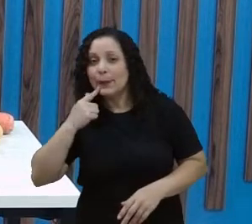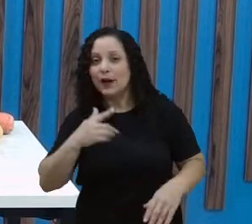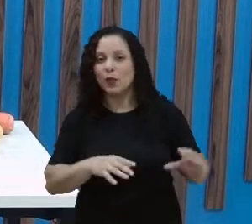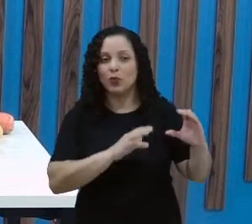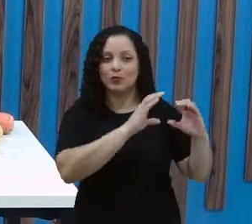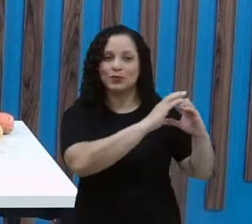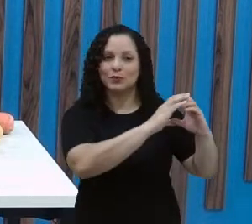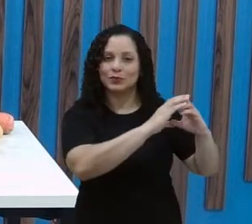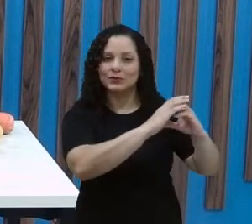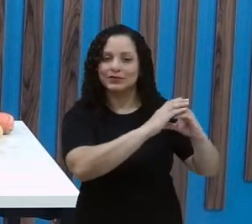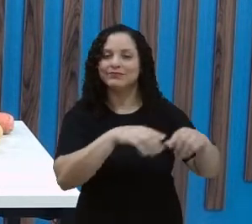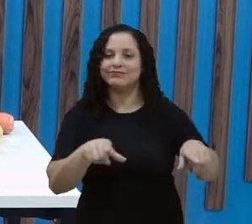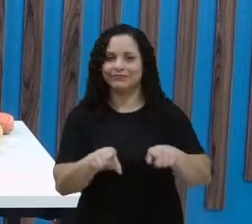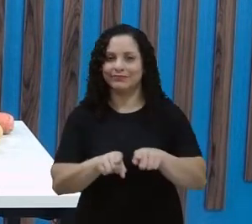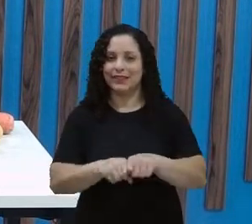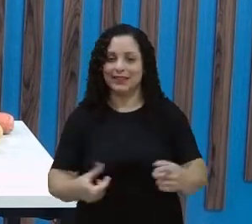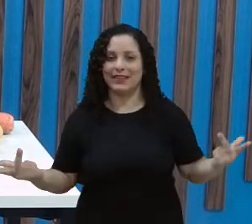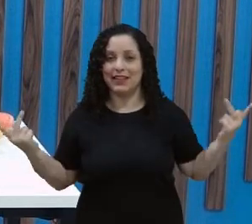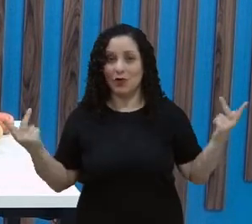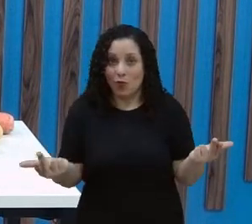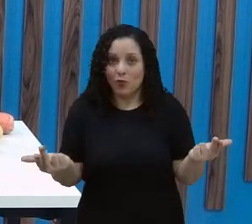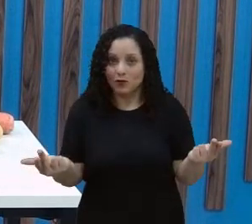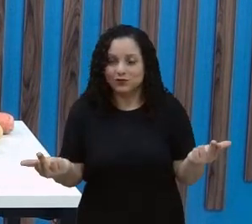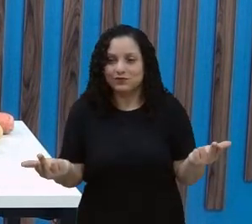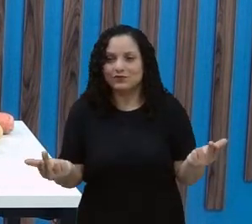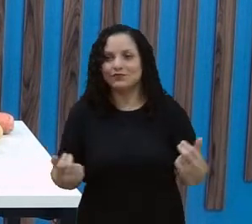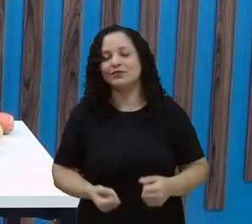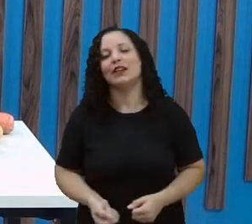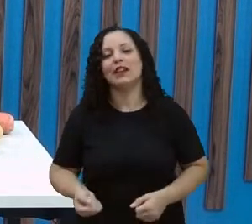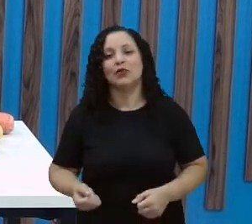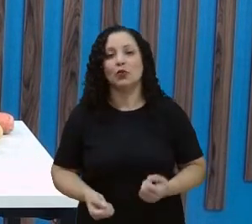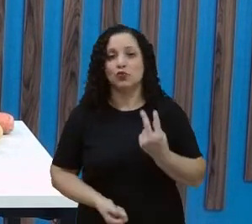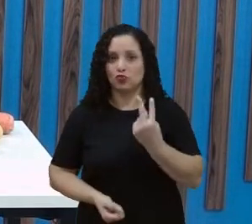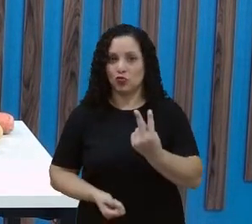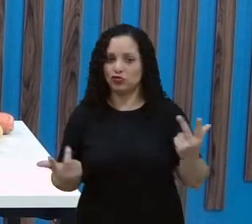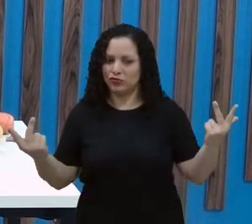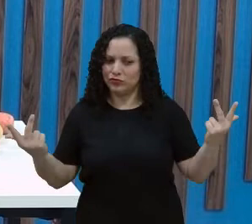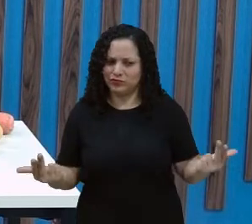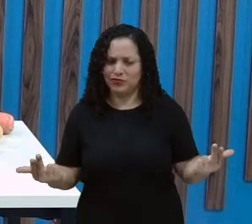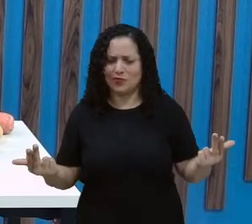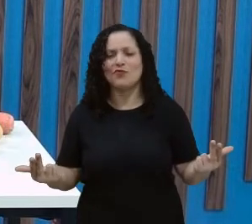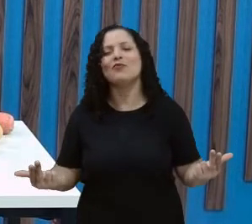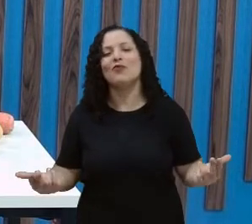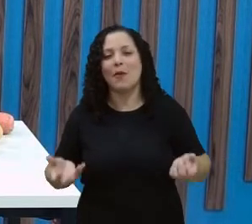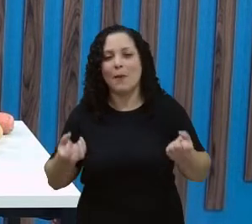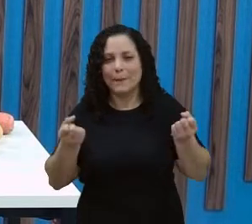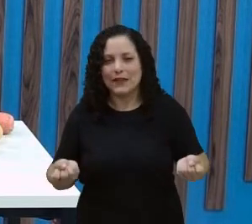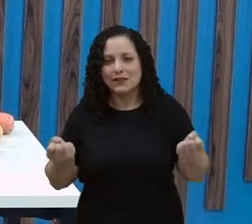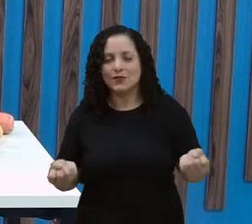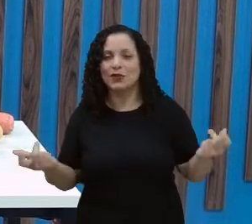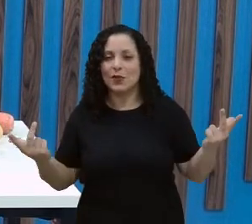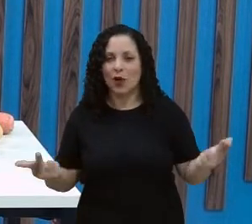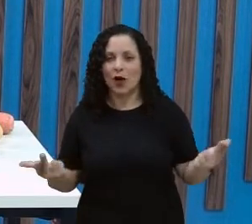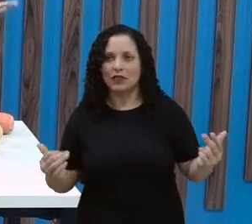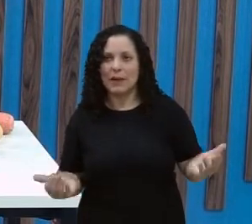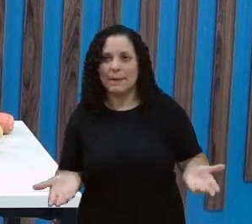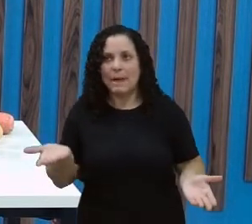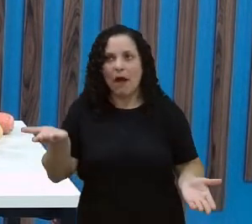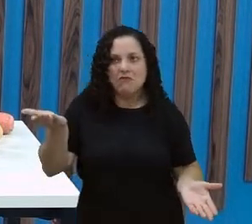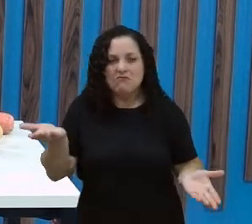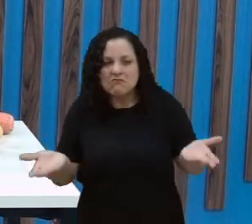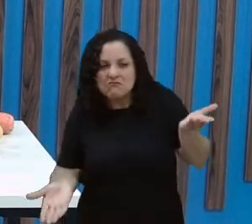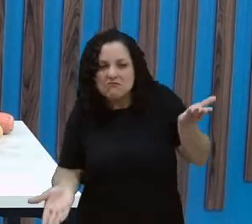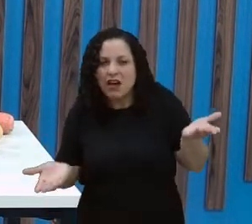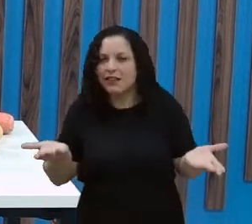o saputi, certo? Então, nesse caso daí, os dois pesam de forma igual. Nenhum pesa mais, nenhum